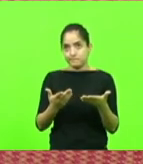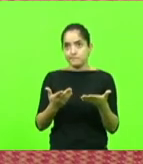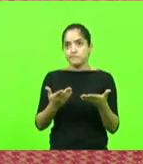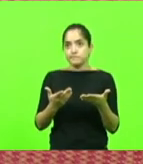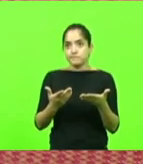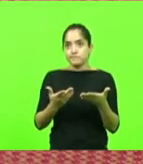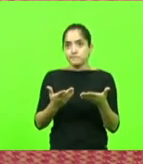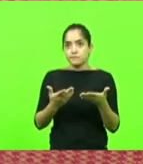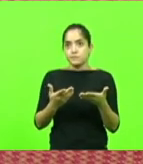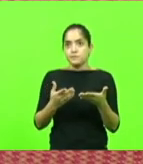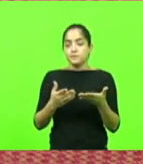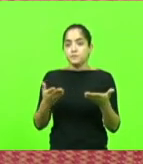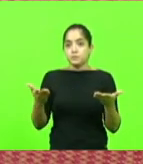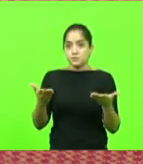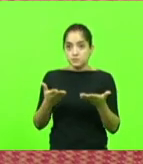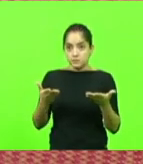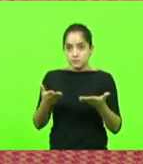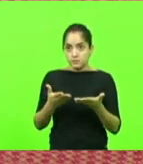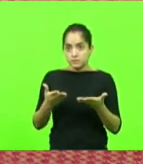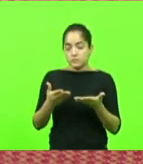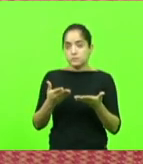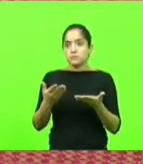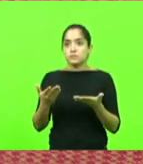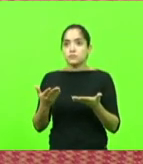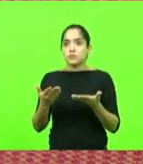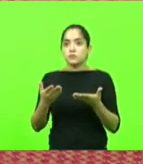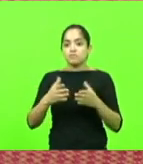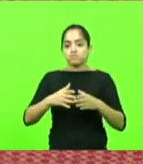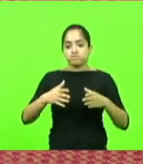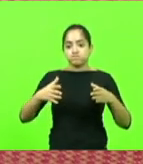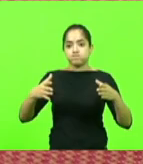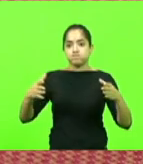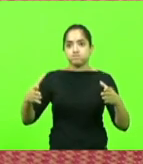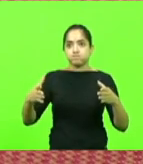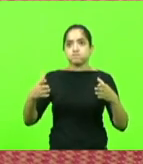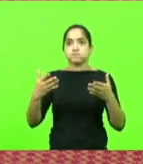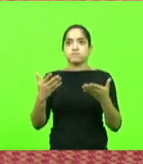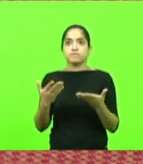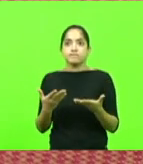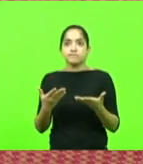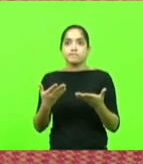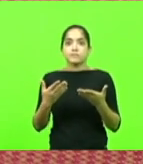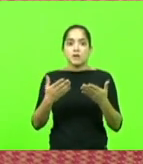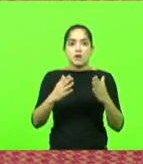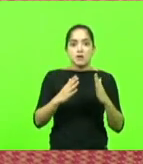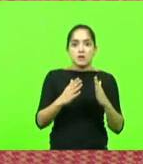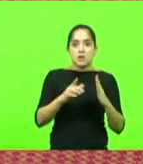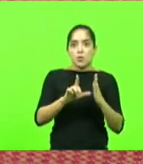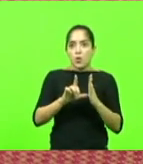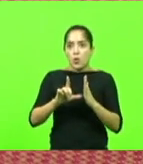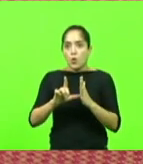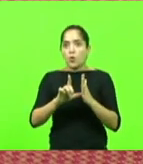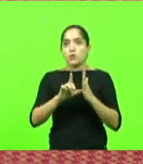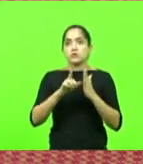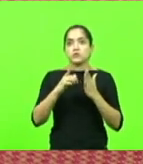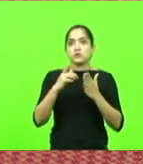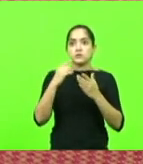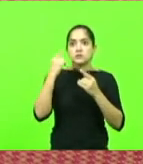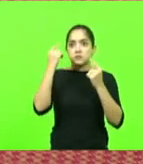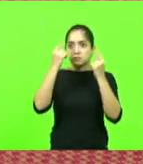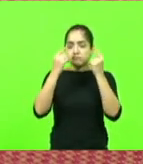pessoal, que é hoje um grande volume de gente, dos salões de beleza, das barbearias, dos